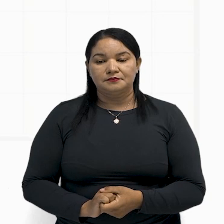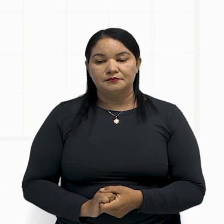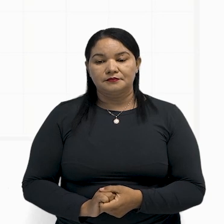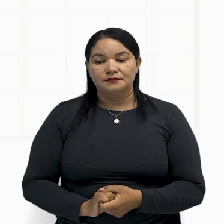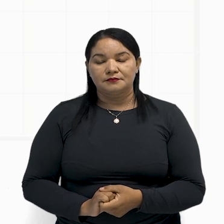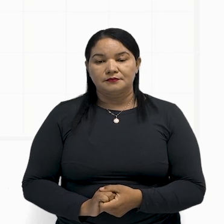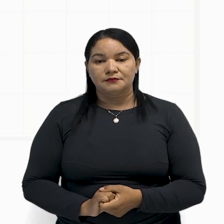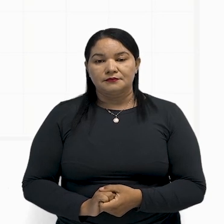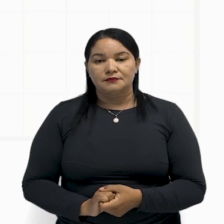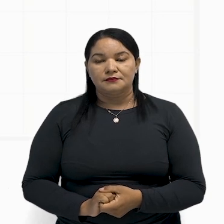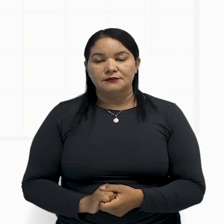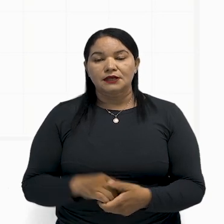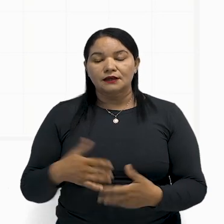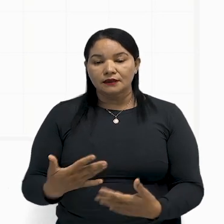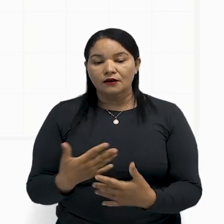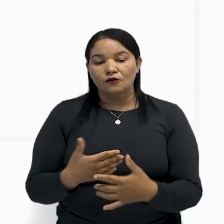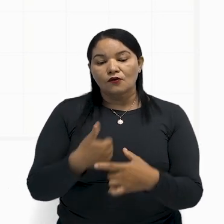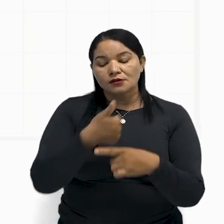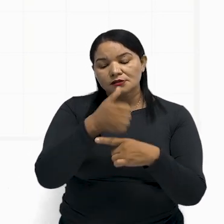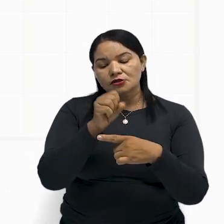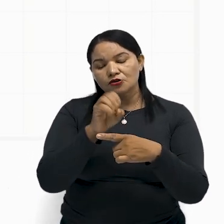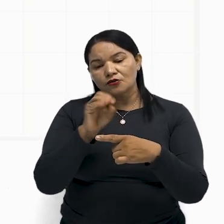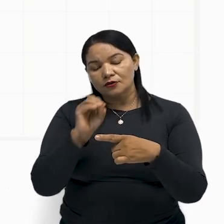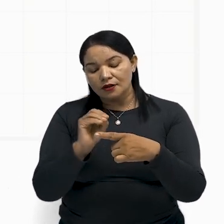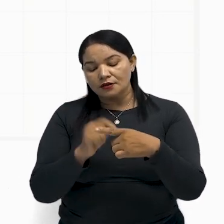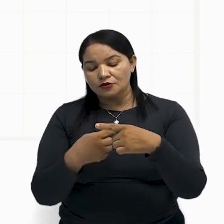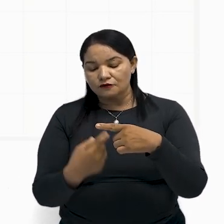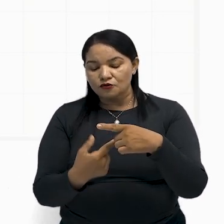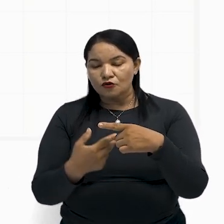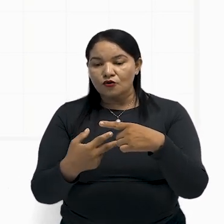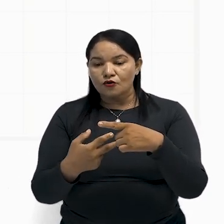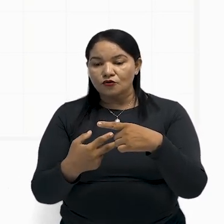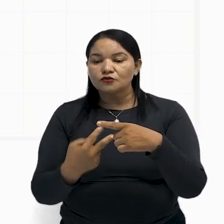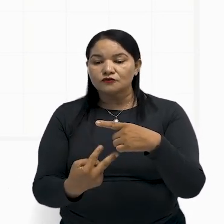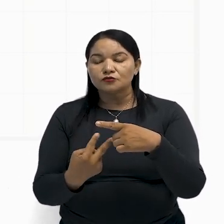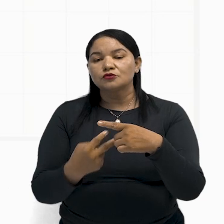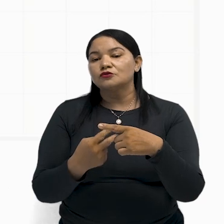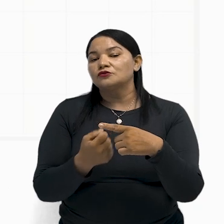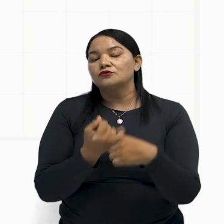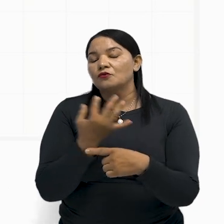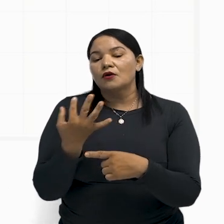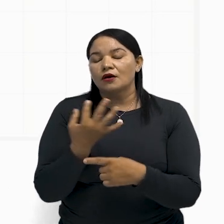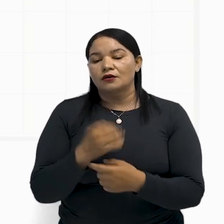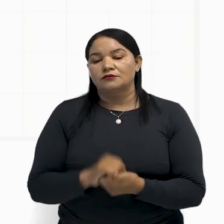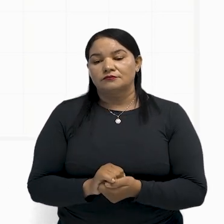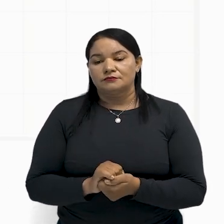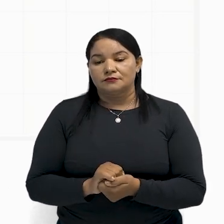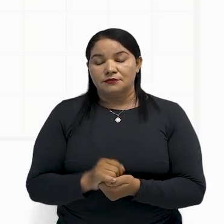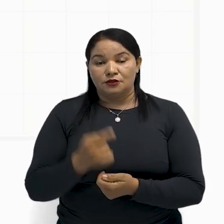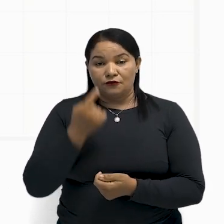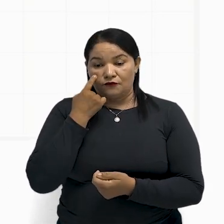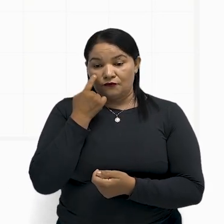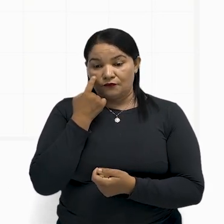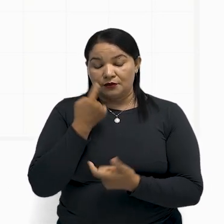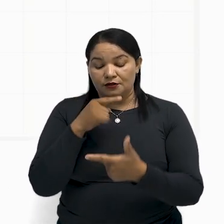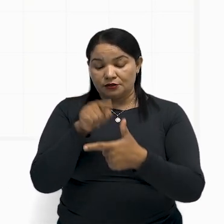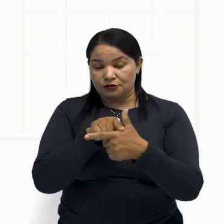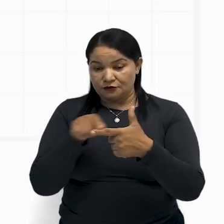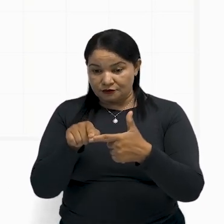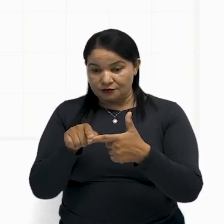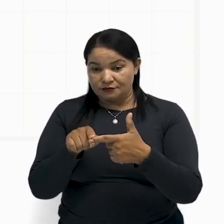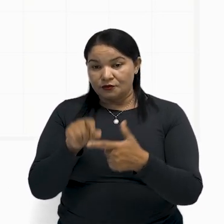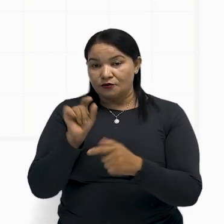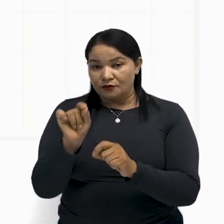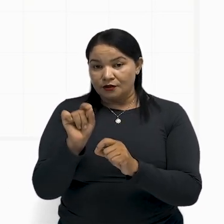180 dividido por 2 dá, você pode dividir 18 por 2 que dá 9, né? E aí